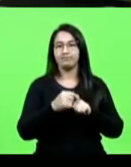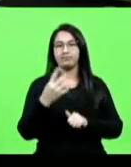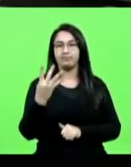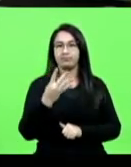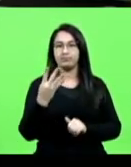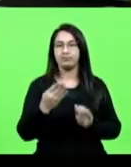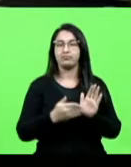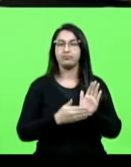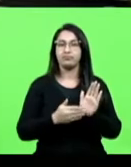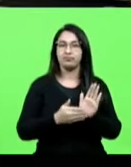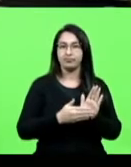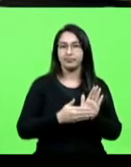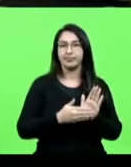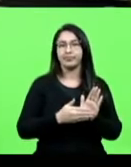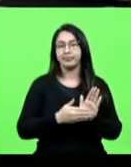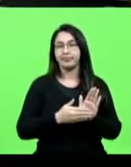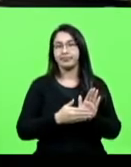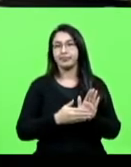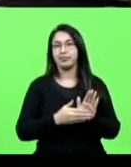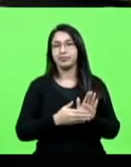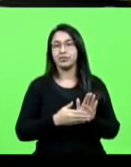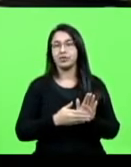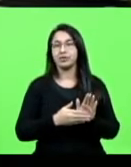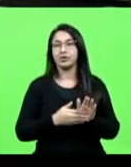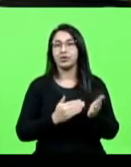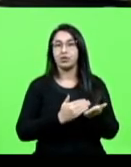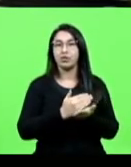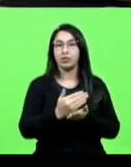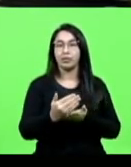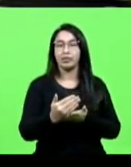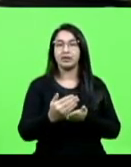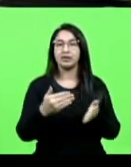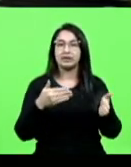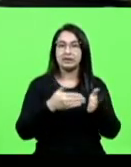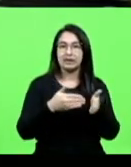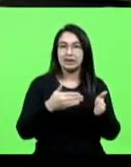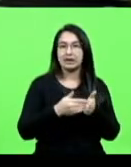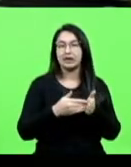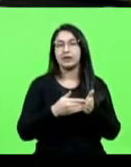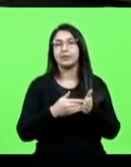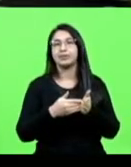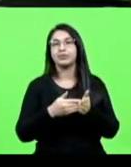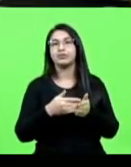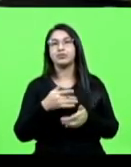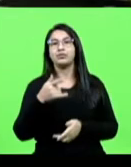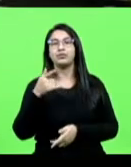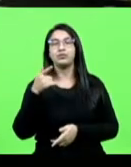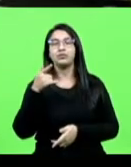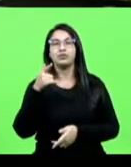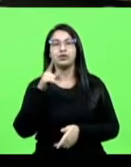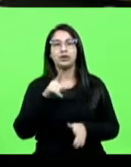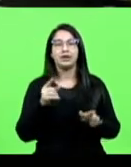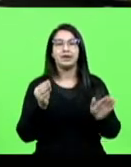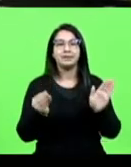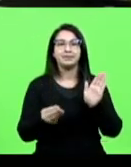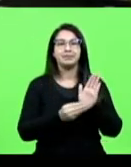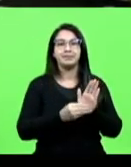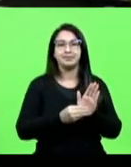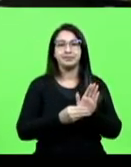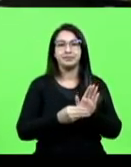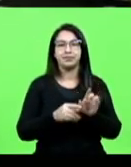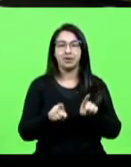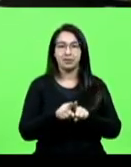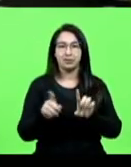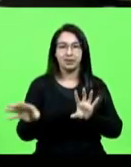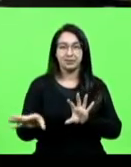que originalmente estipulava prazo de implantação da medida e da autorização de parcerias. Ante o